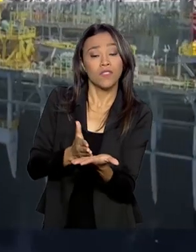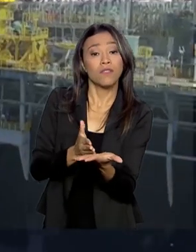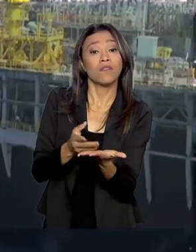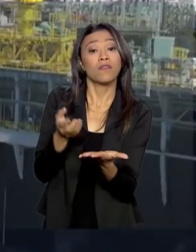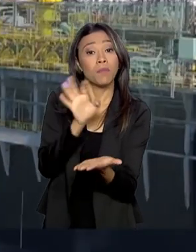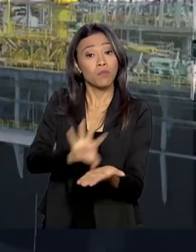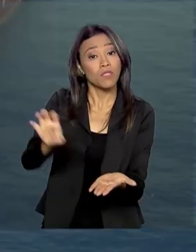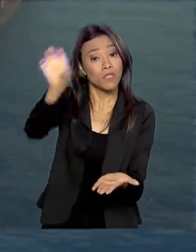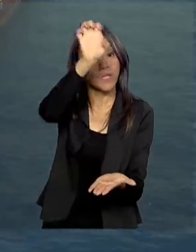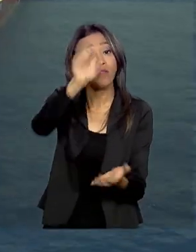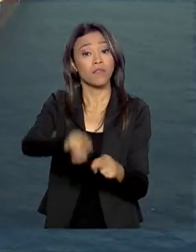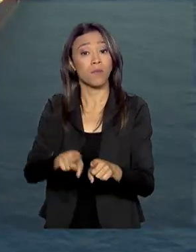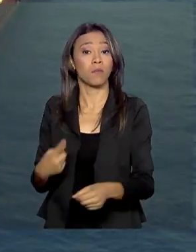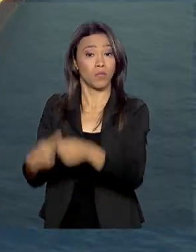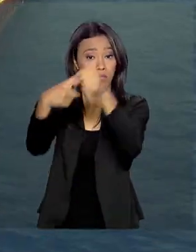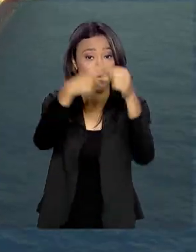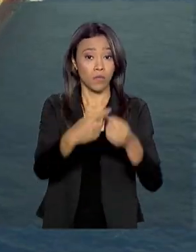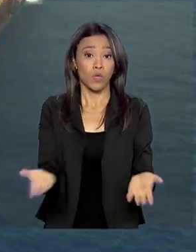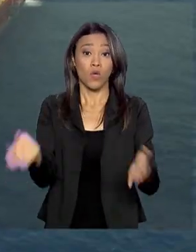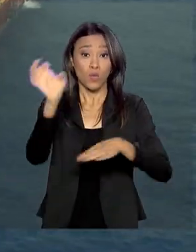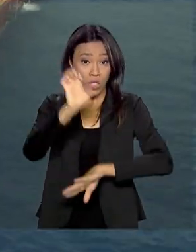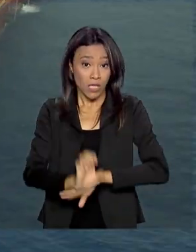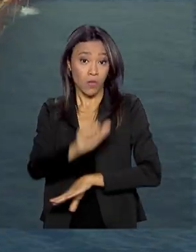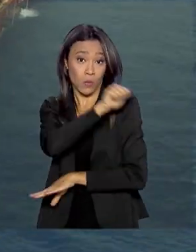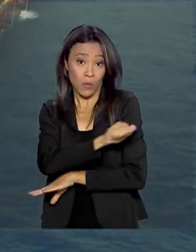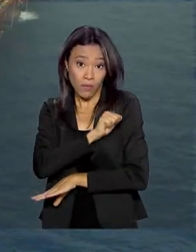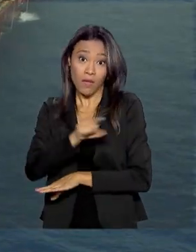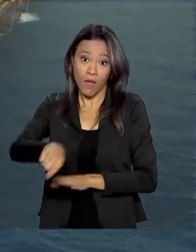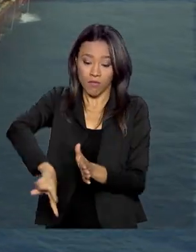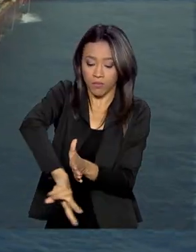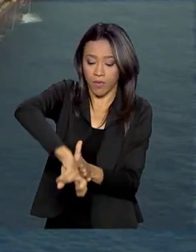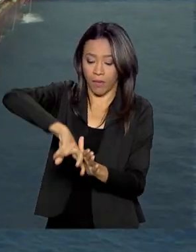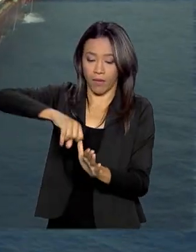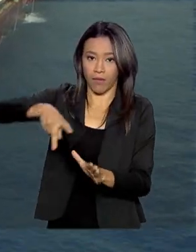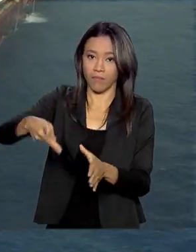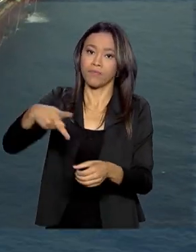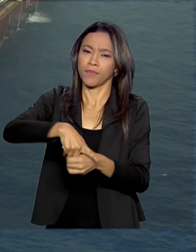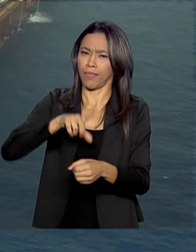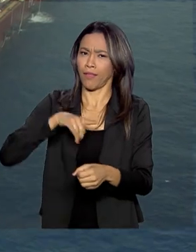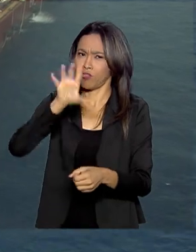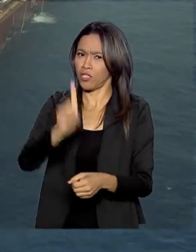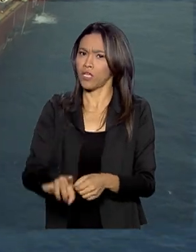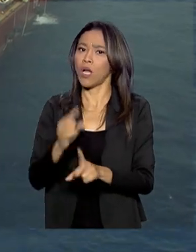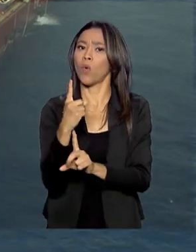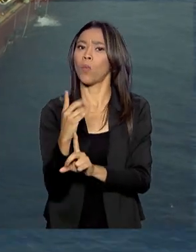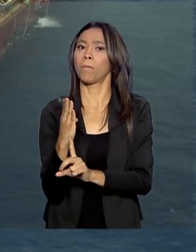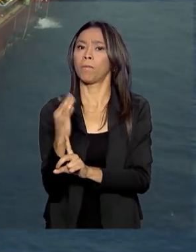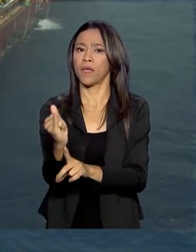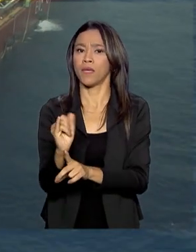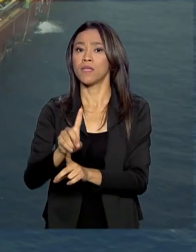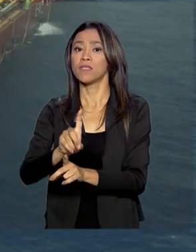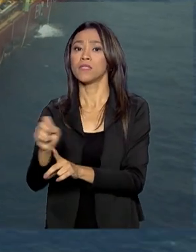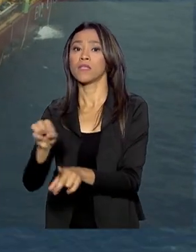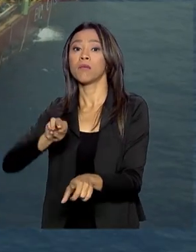municípios. Já o Rio de Janeiro, por ser o estado produtor, tem direito a 1 bilhão e 100 milhões de reais.